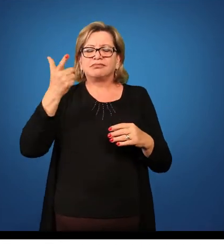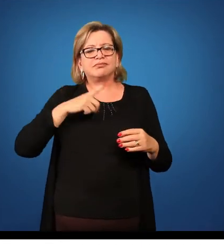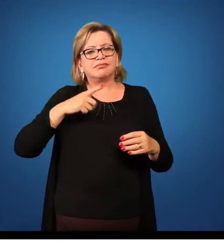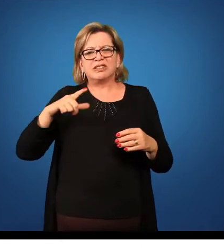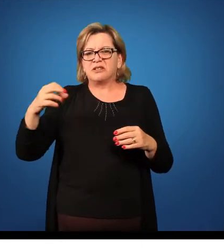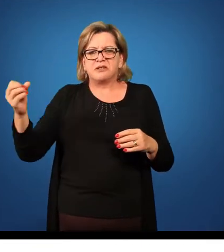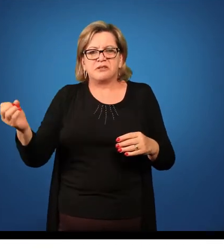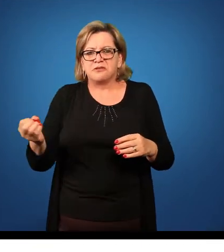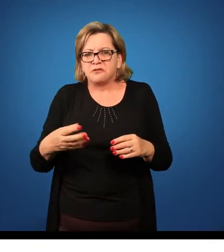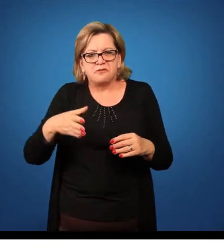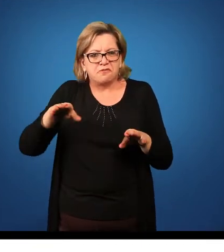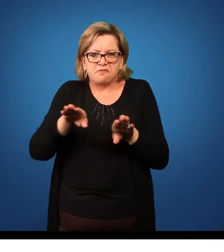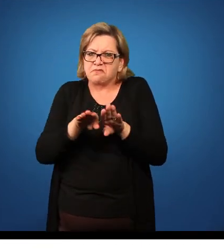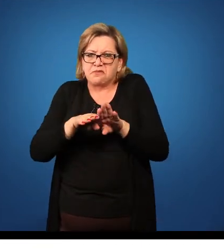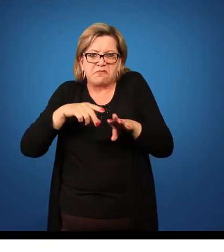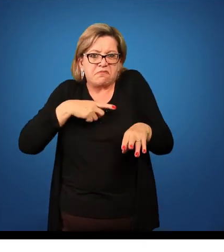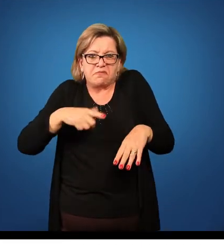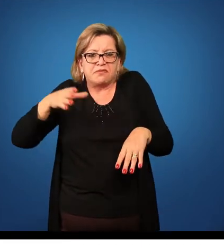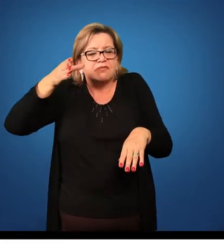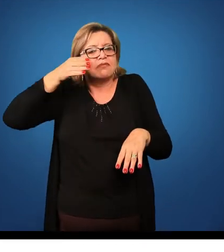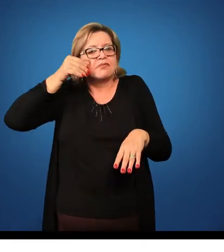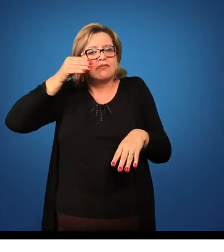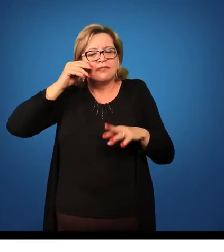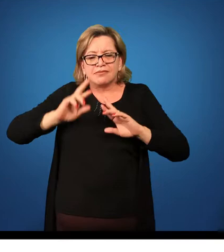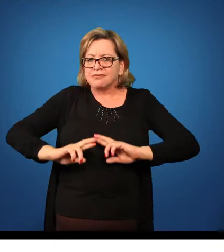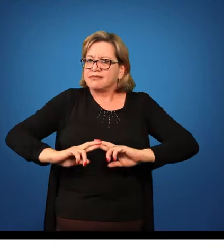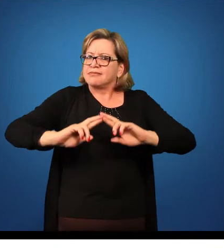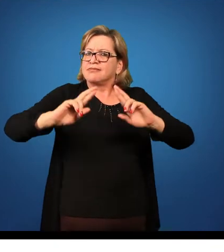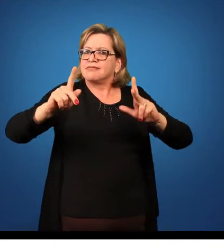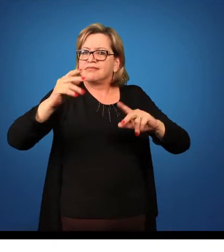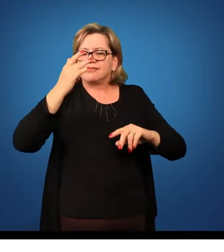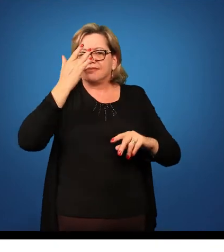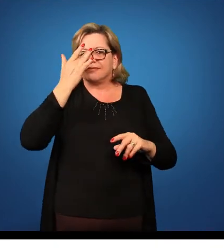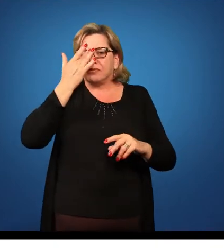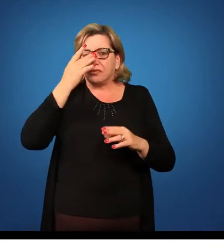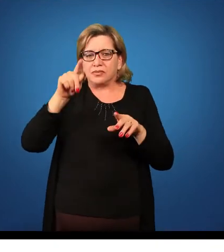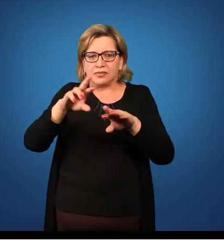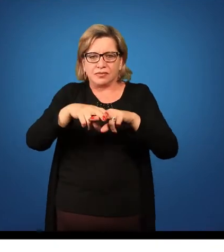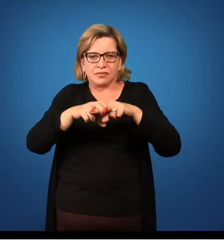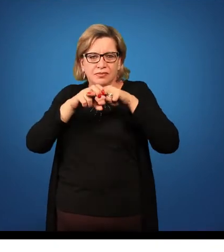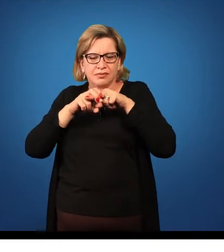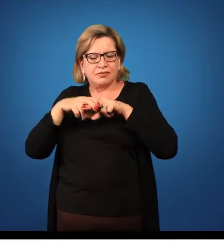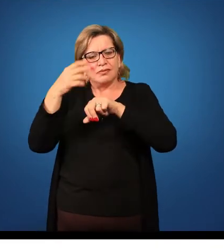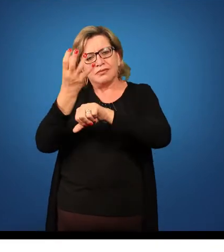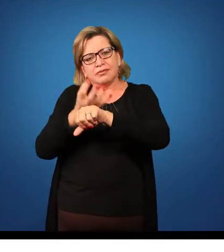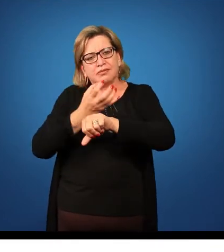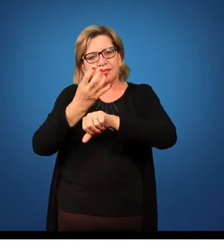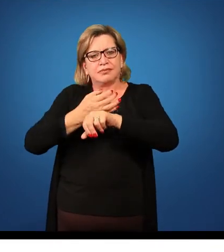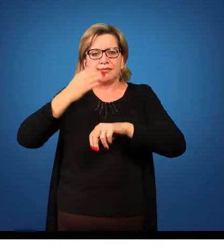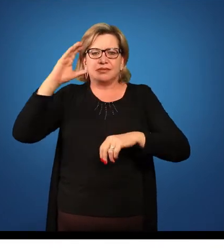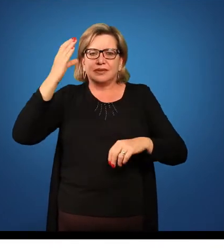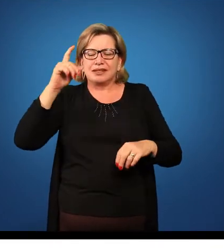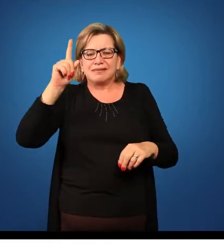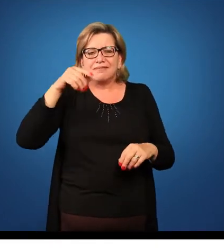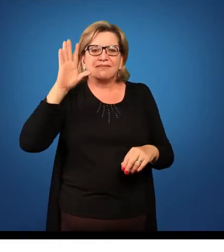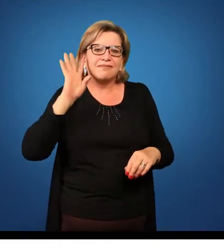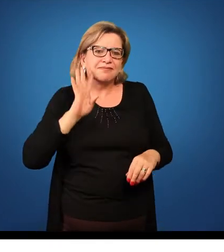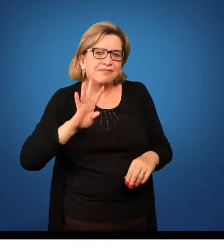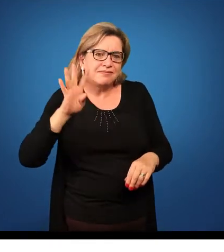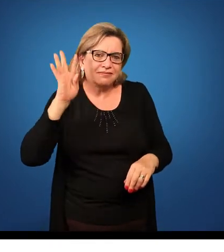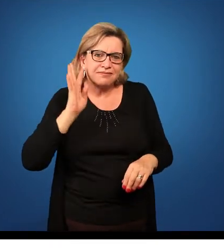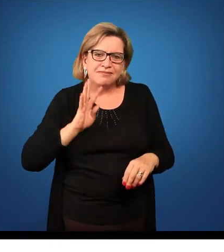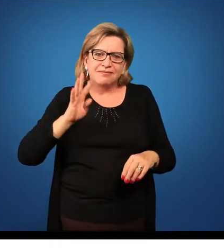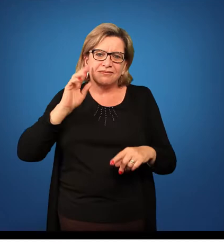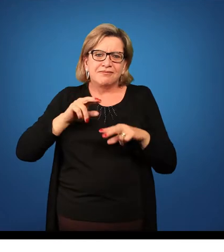atualidades ou curiosidades sobre aquele assunto. Então traga informações diferenciadas. A disciplina de ciências, ela é muito legal por isso, porque ela